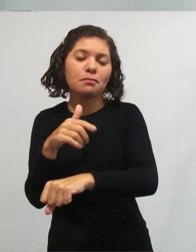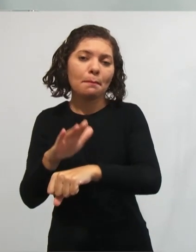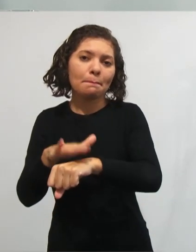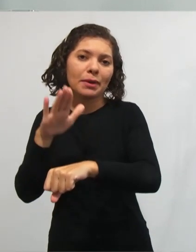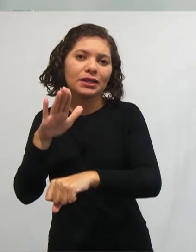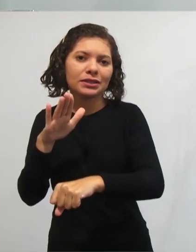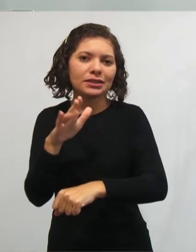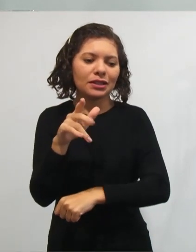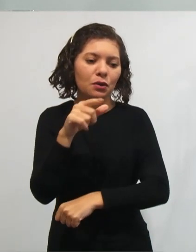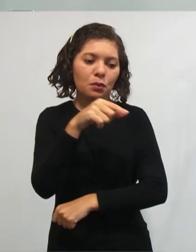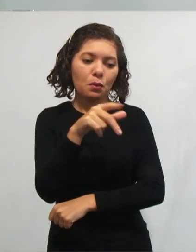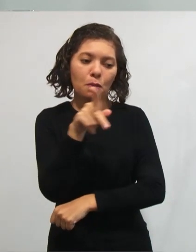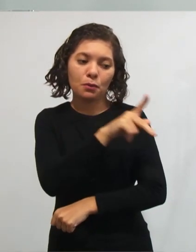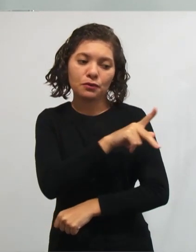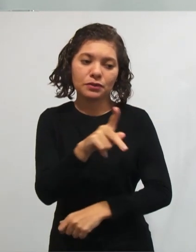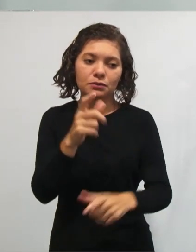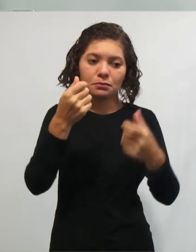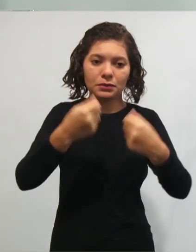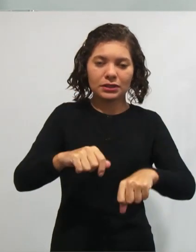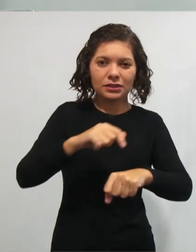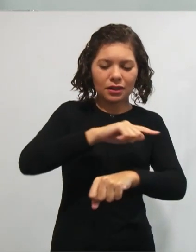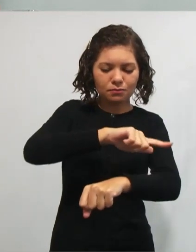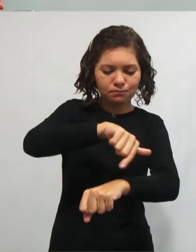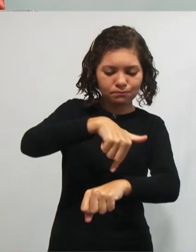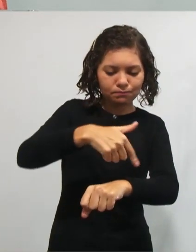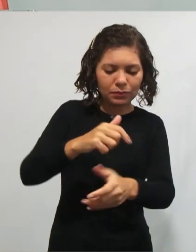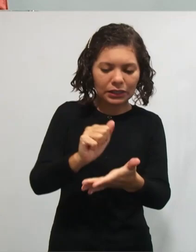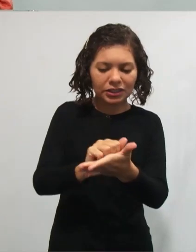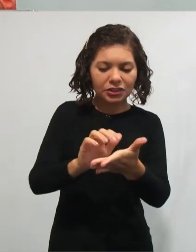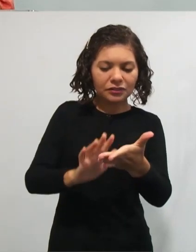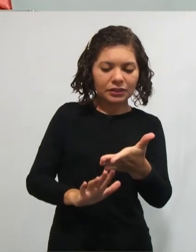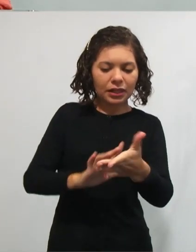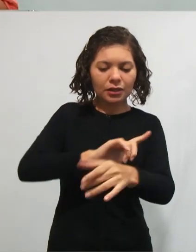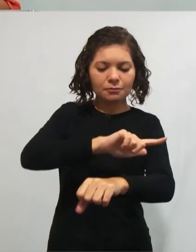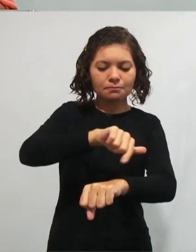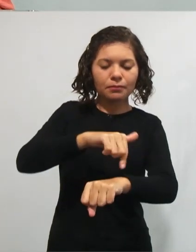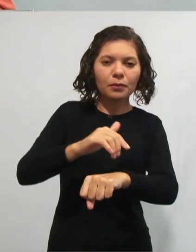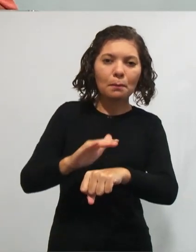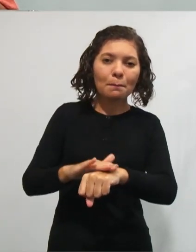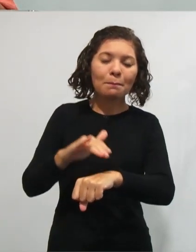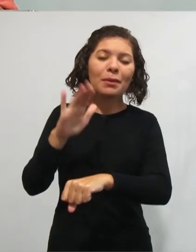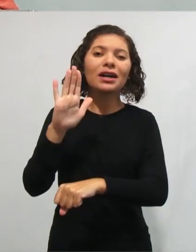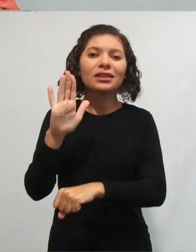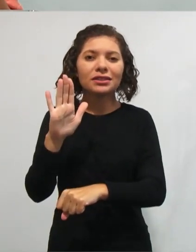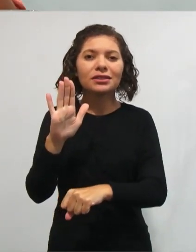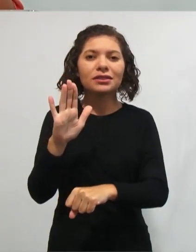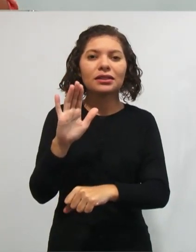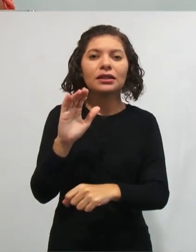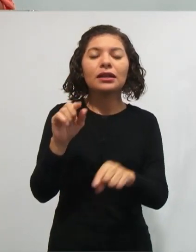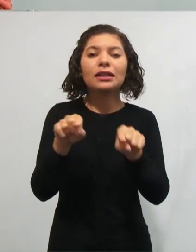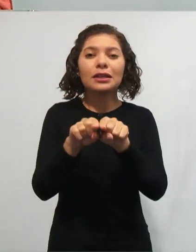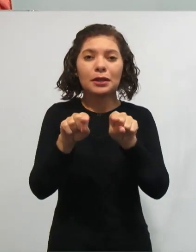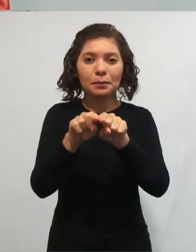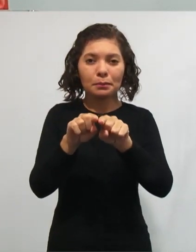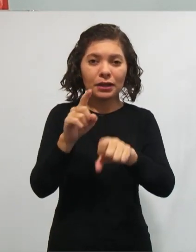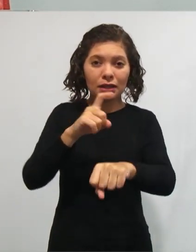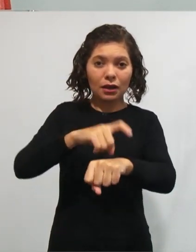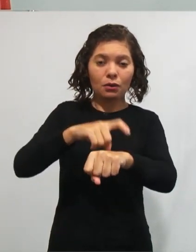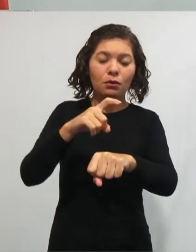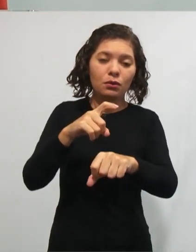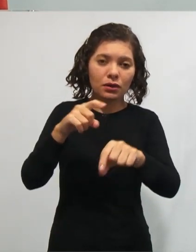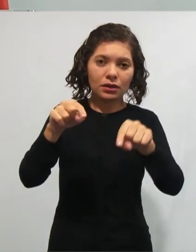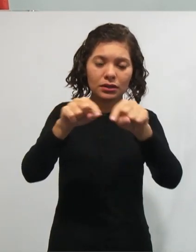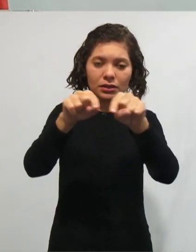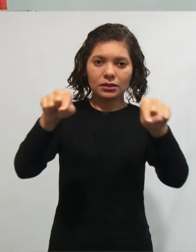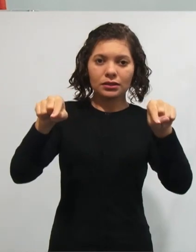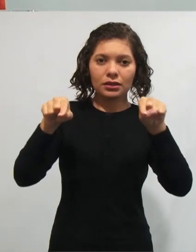ou ter o cuidado de organizá-lo dentro do fluxo da sala de aula para que ele perceba que esse aluno